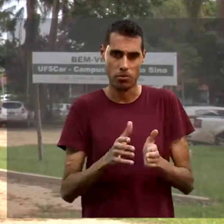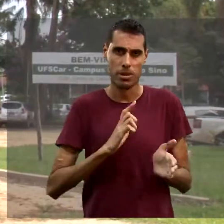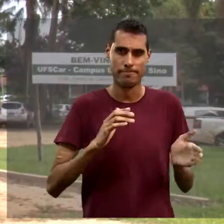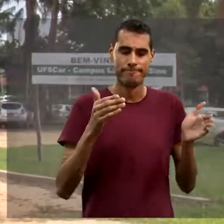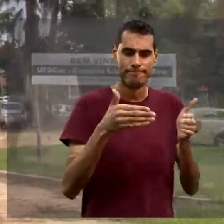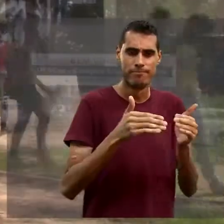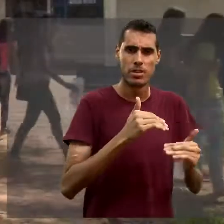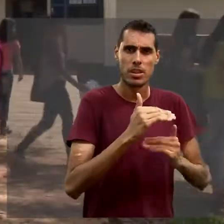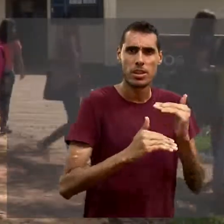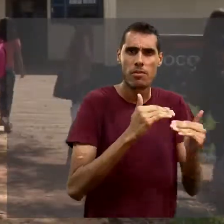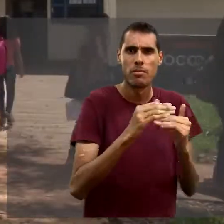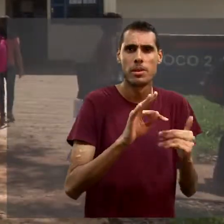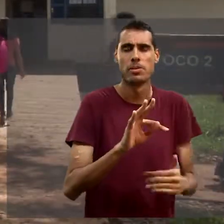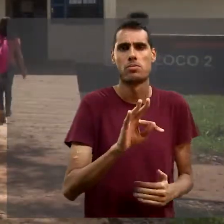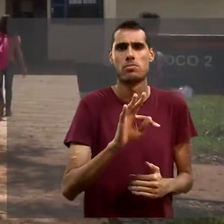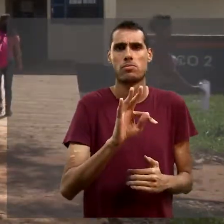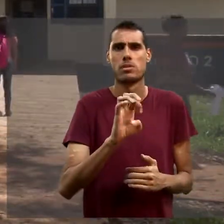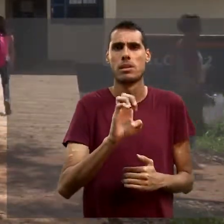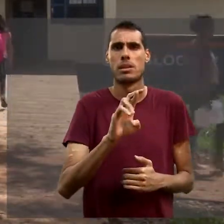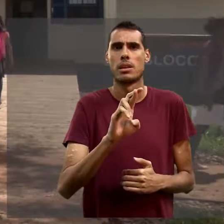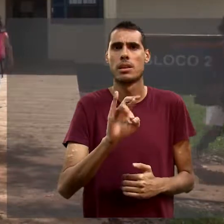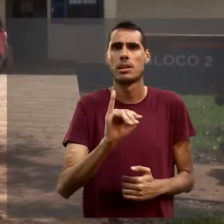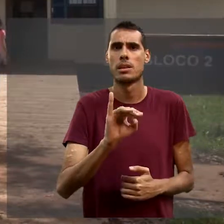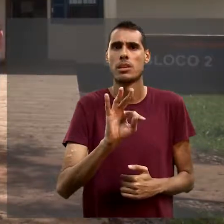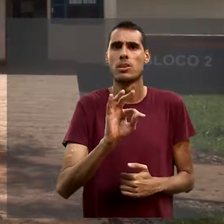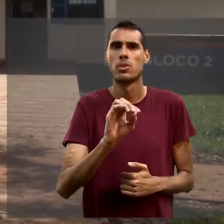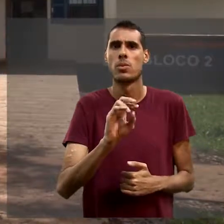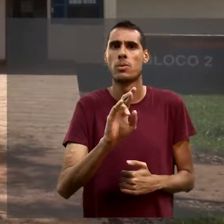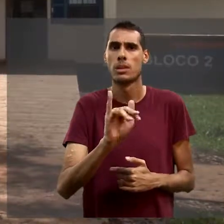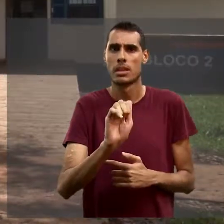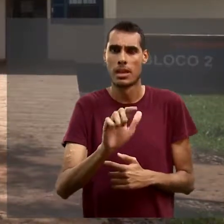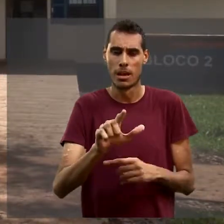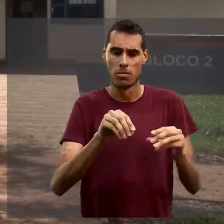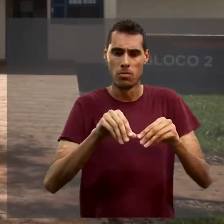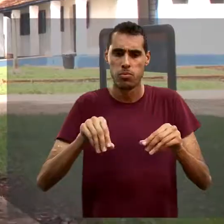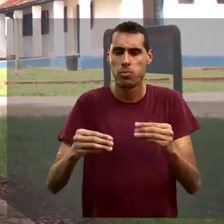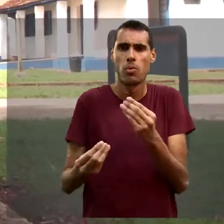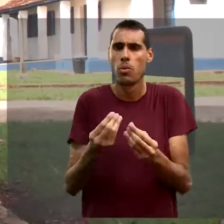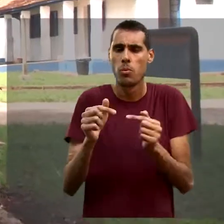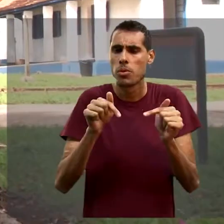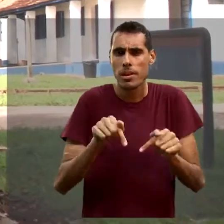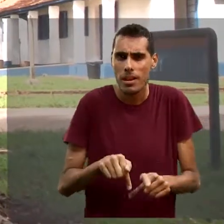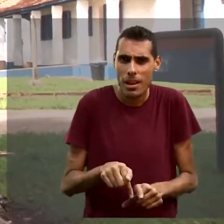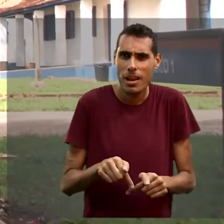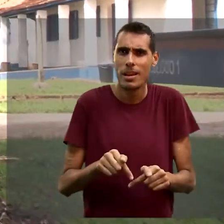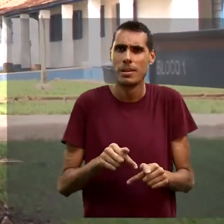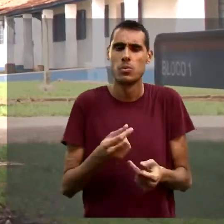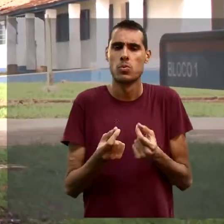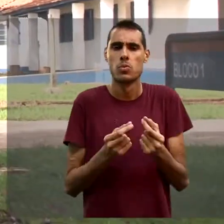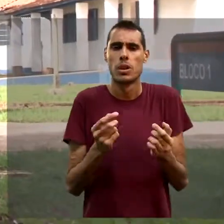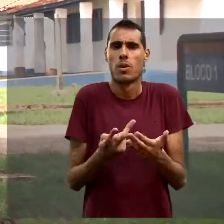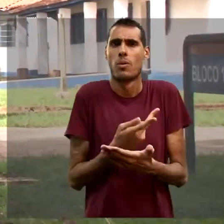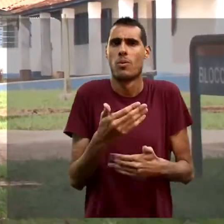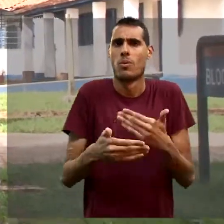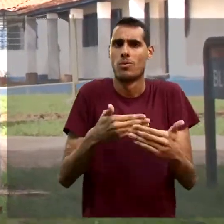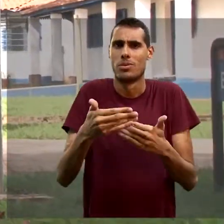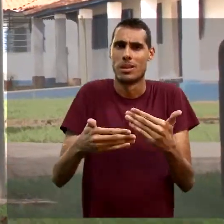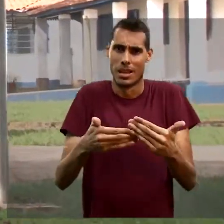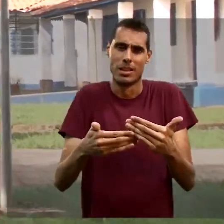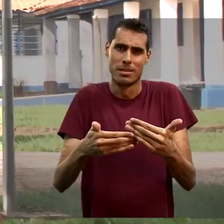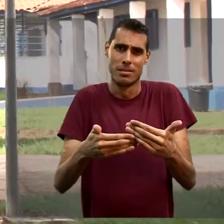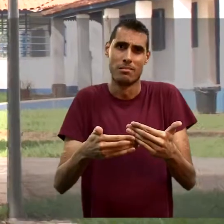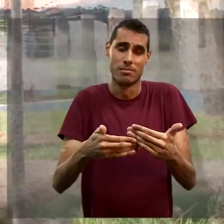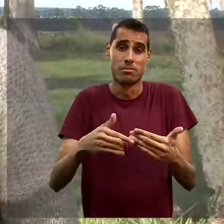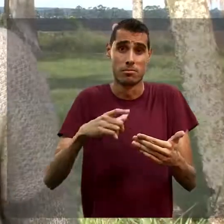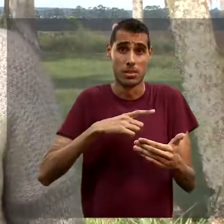área de desenvolvimento territorial. Como que é o território, como que o território sofre com as transformações do meio